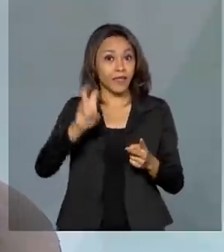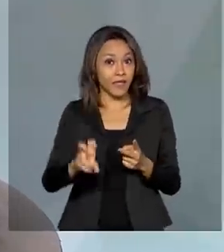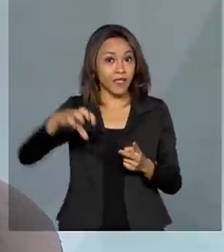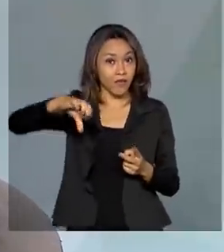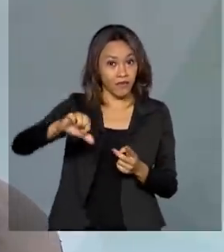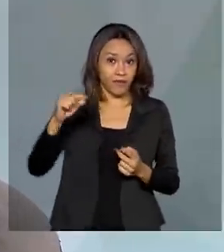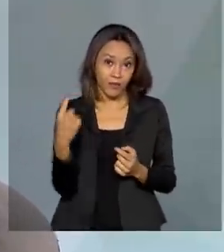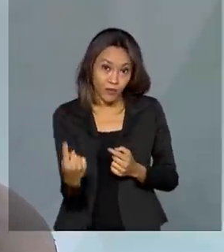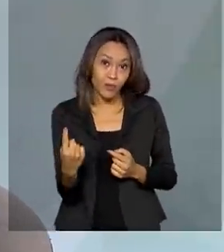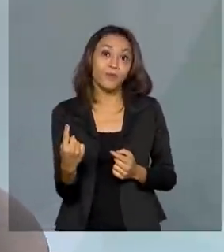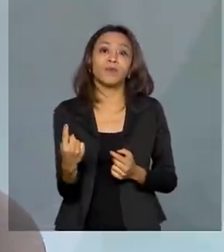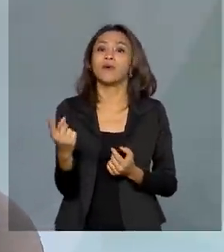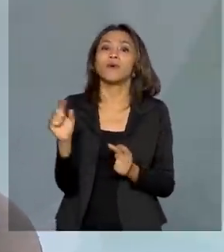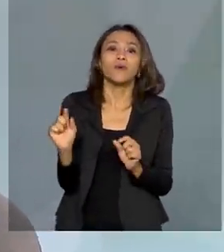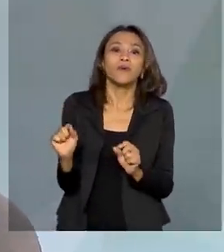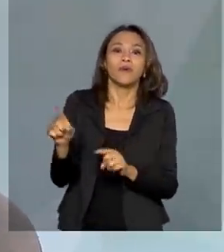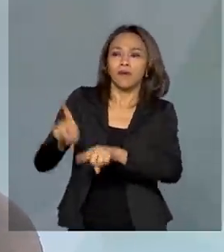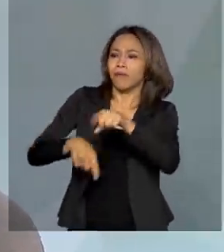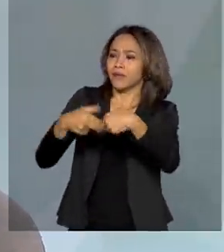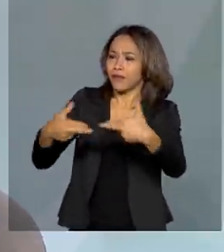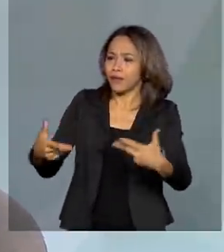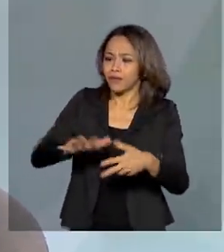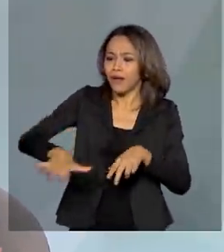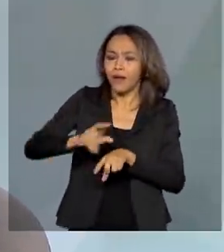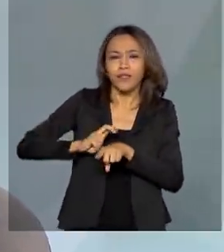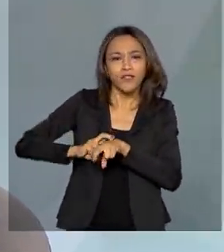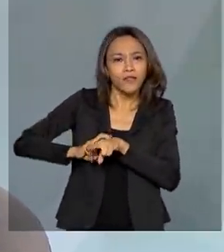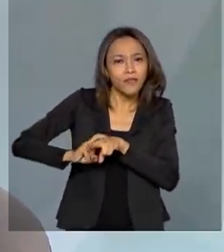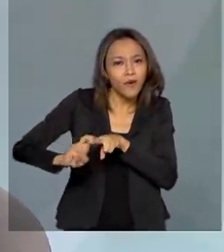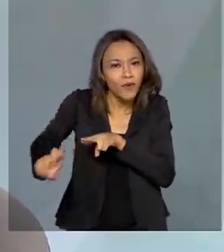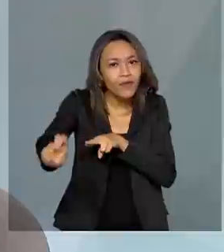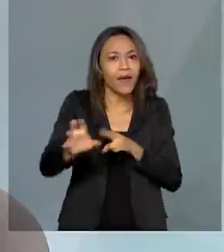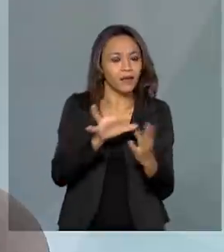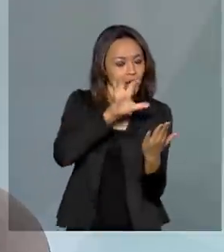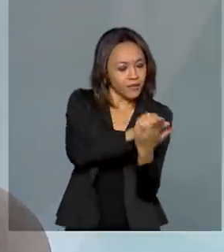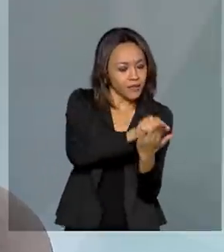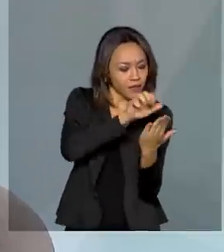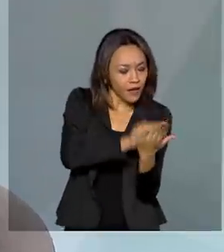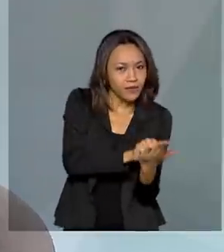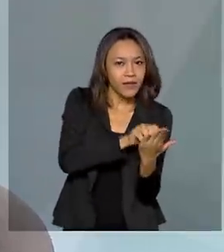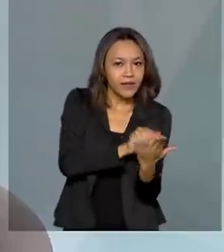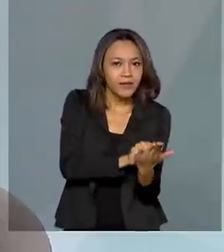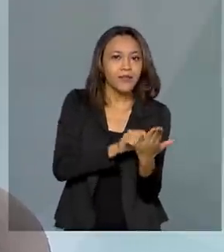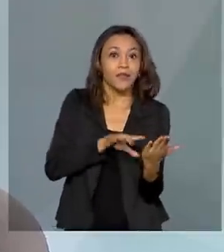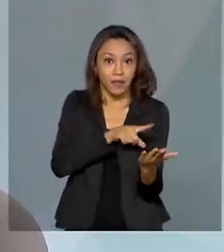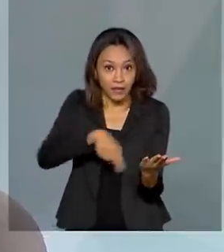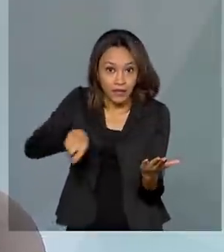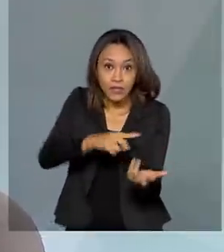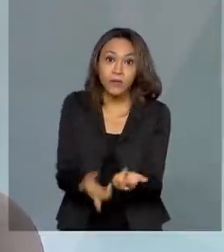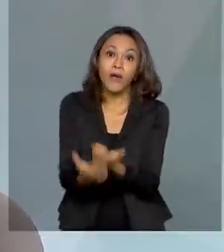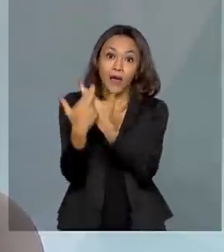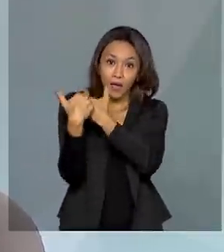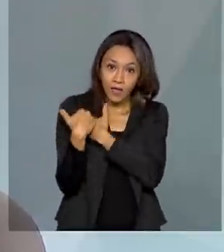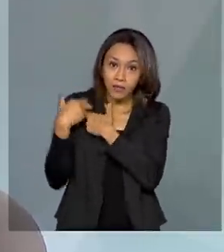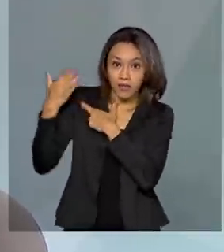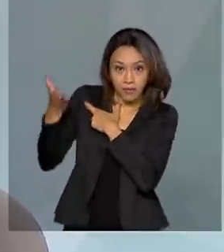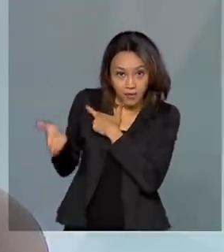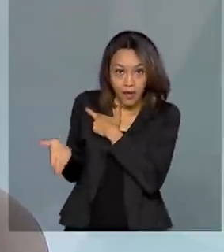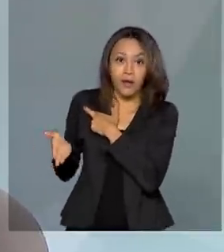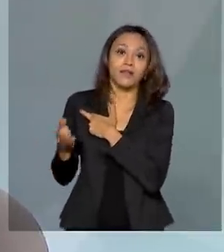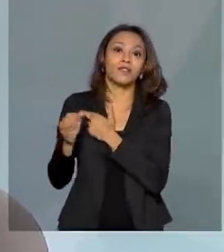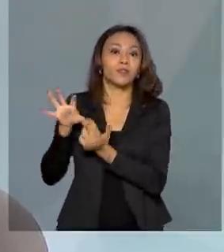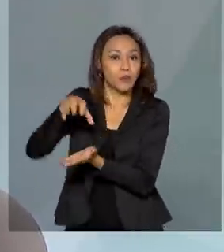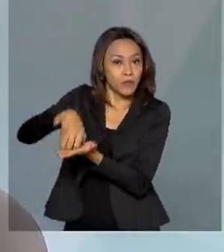591 bens do patrimônio ferroviário valorados pelo IFAM. Então, hoje eles estão sob a responsabilidade direta do IFAM.